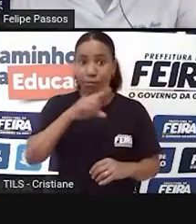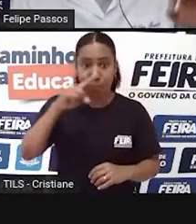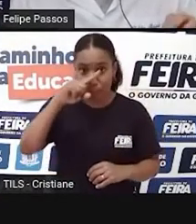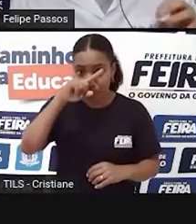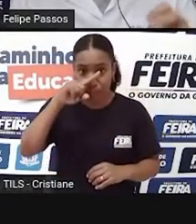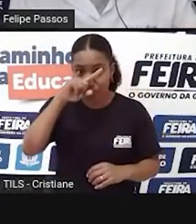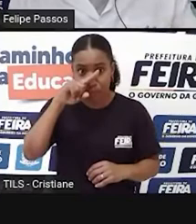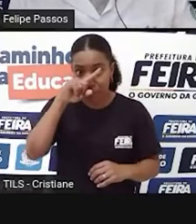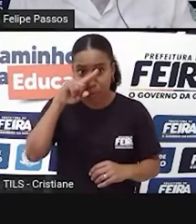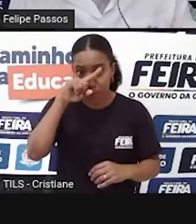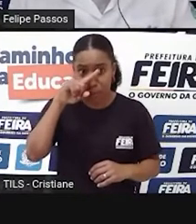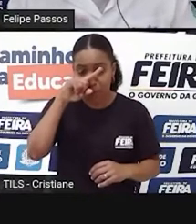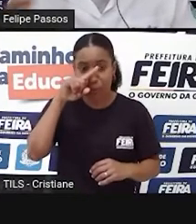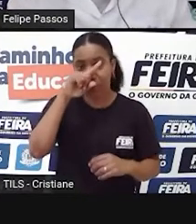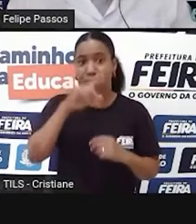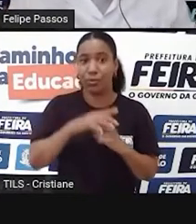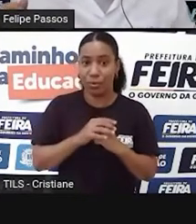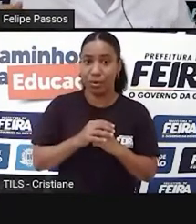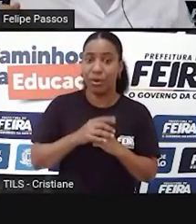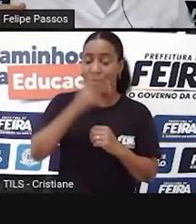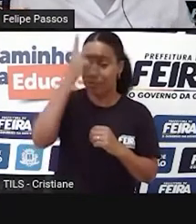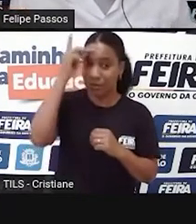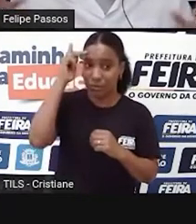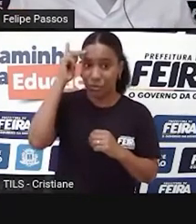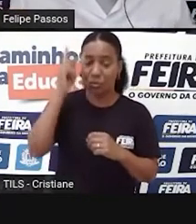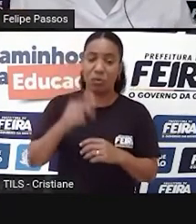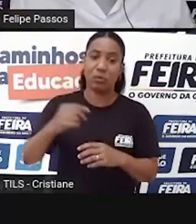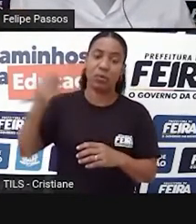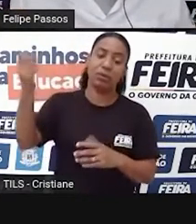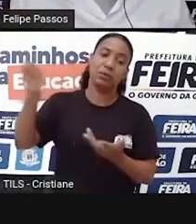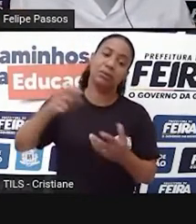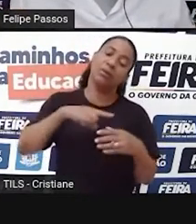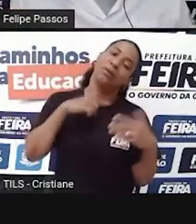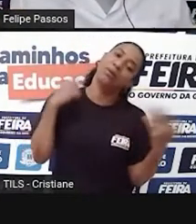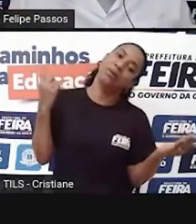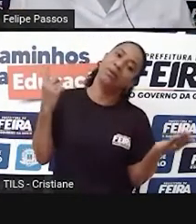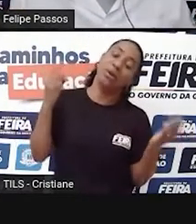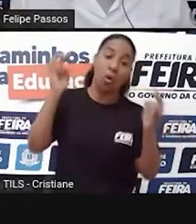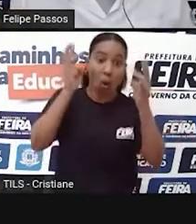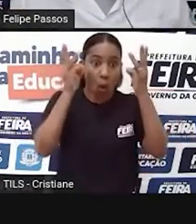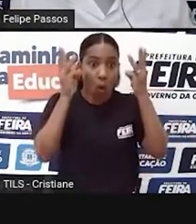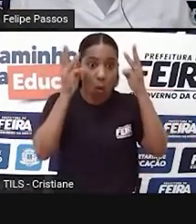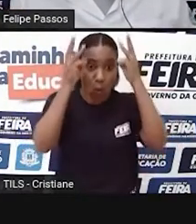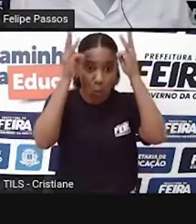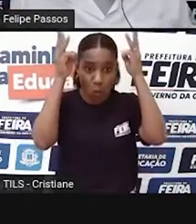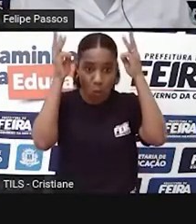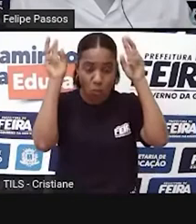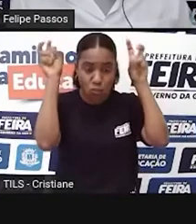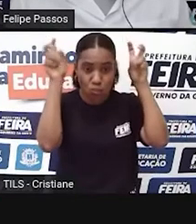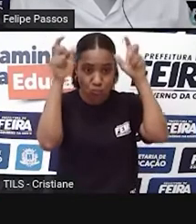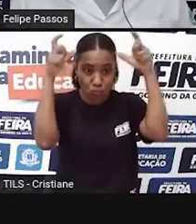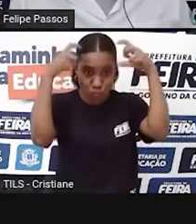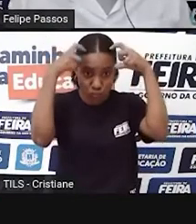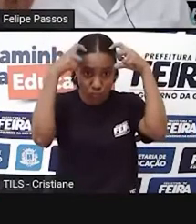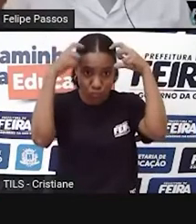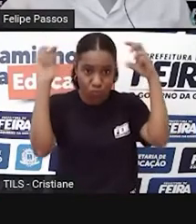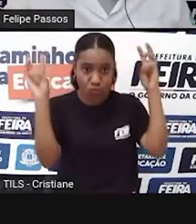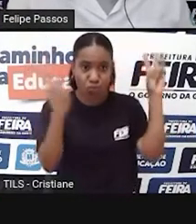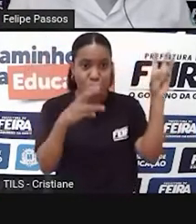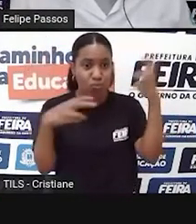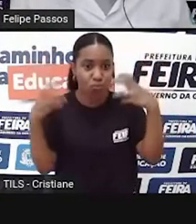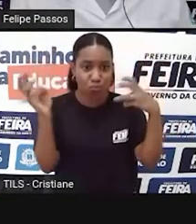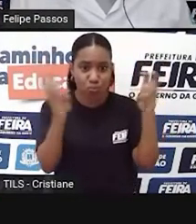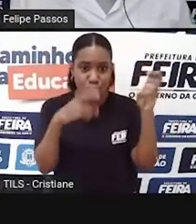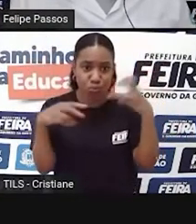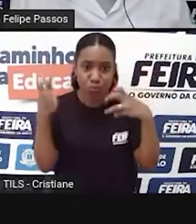vão lá e desenham um ser humano sendo morto por esse animal, por um urso, de repente. Tem algum animal que serve de comida, então eles vão